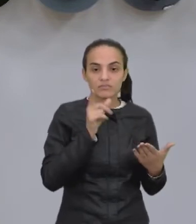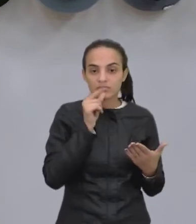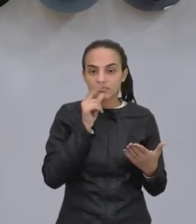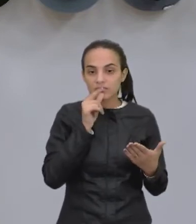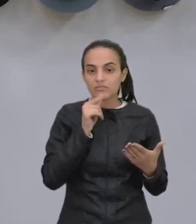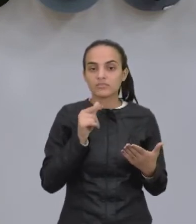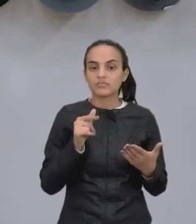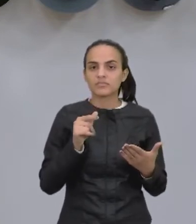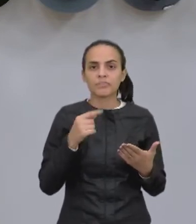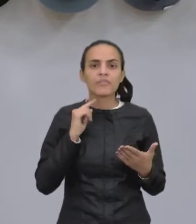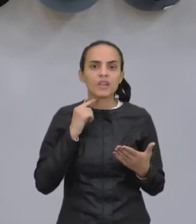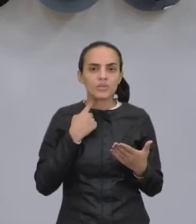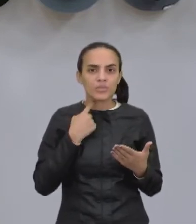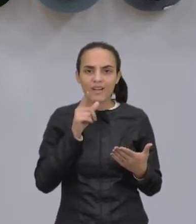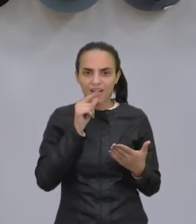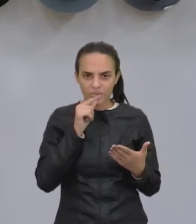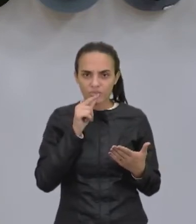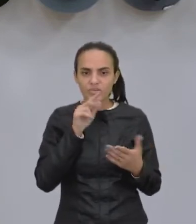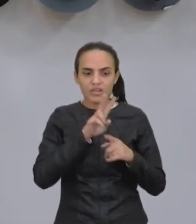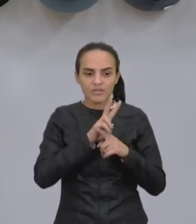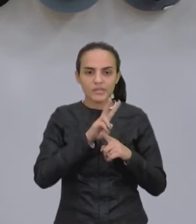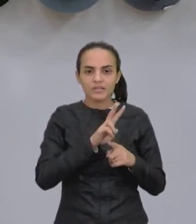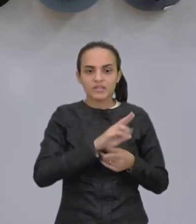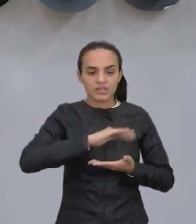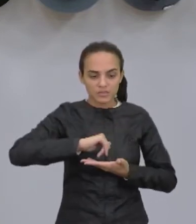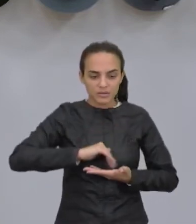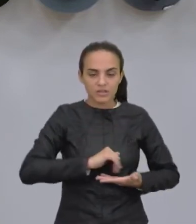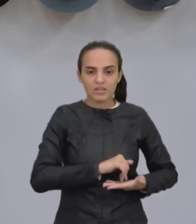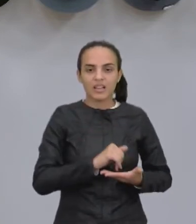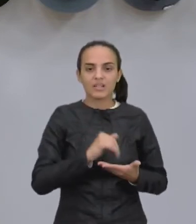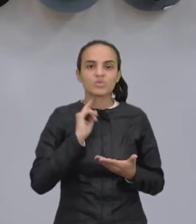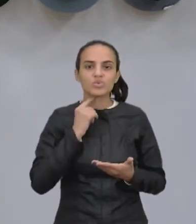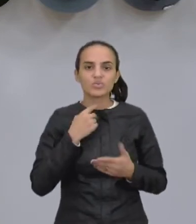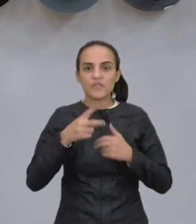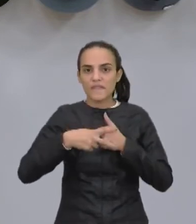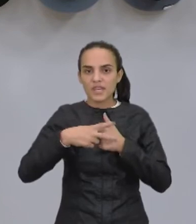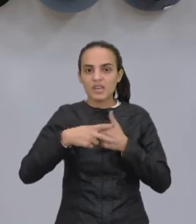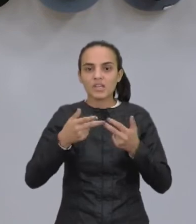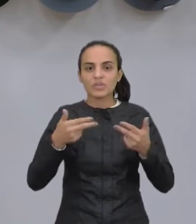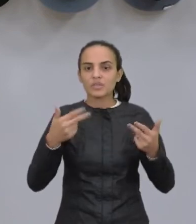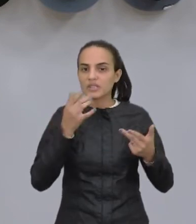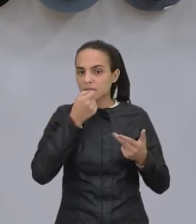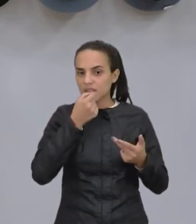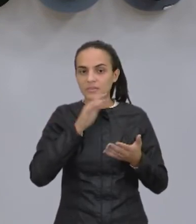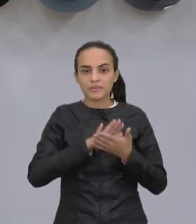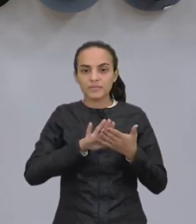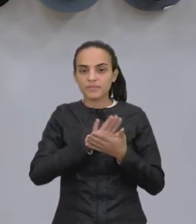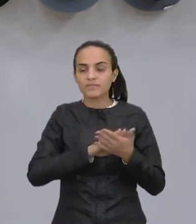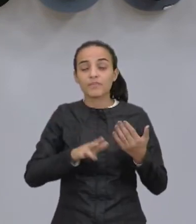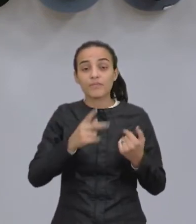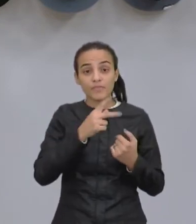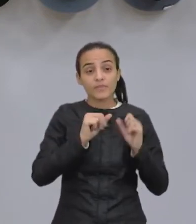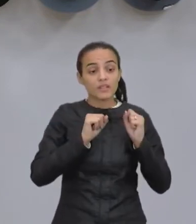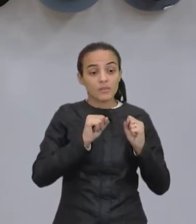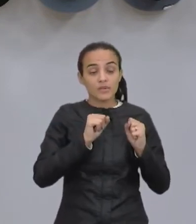o tratamento de esgoto hoje não tira contaminante de medicamento, vírus, essas coisas, então ele acaba